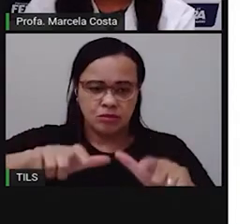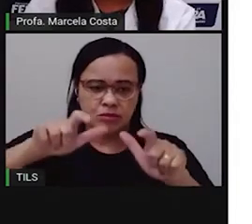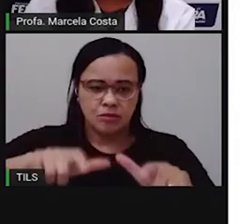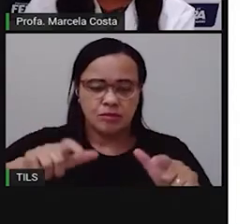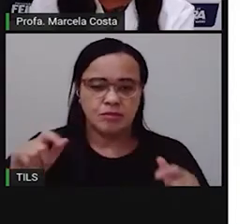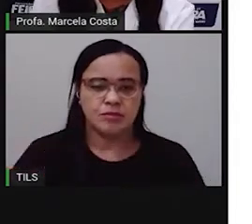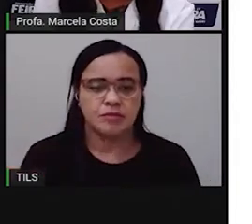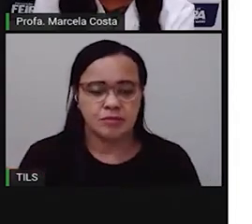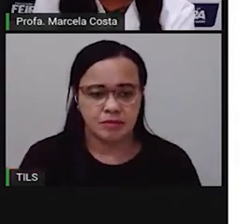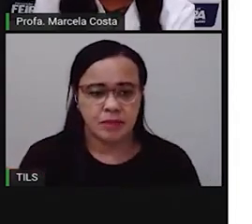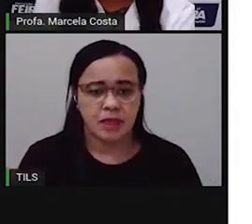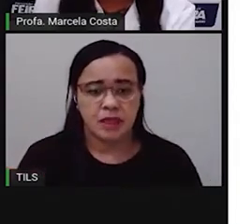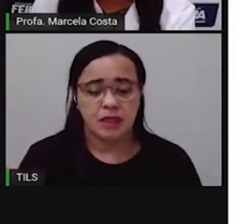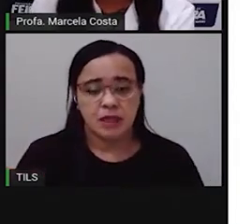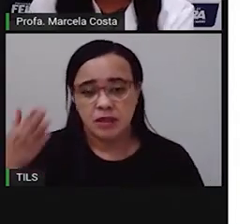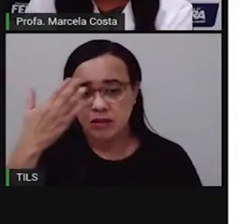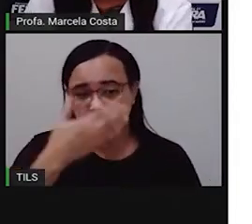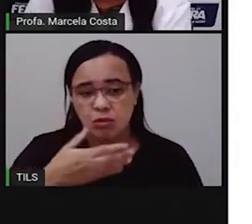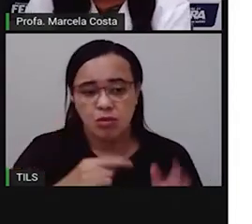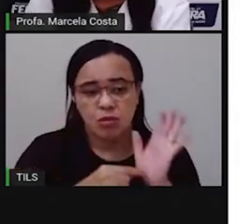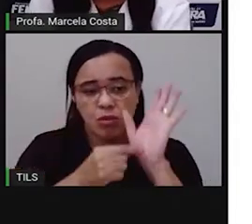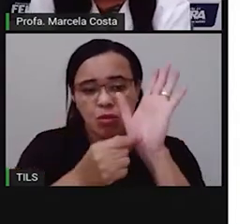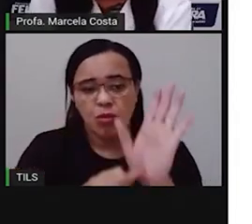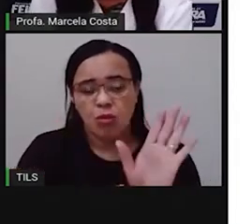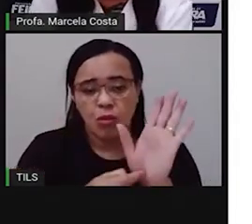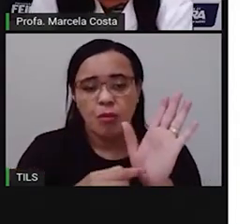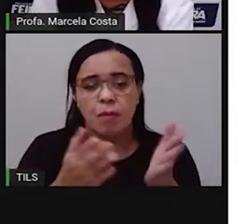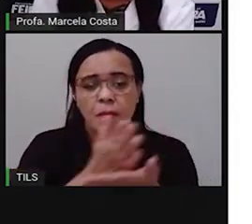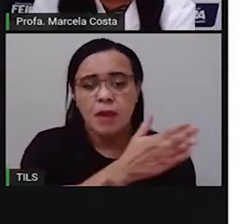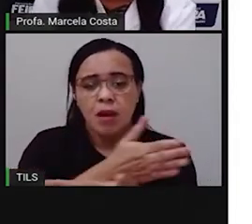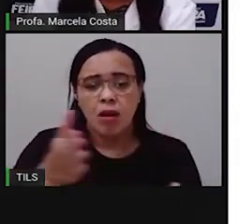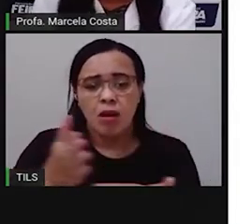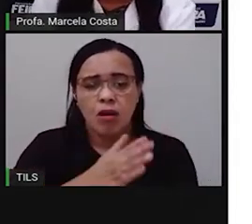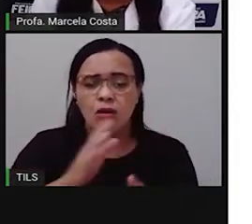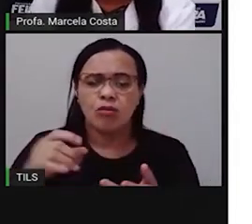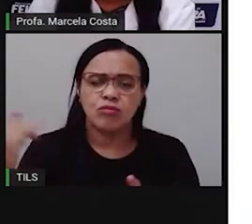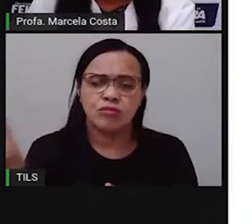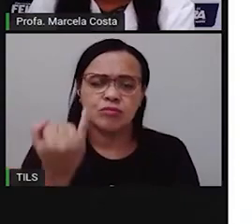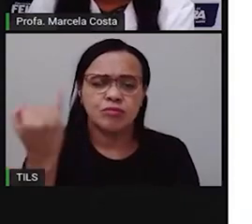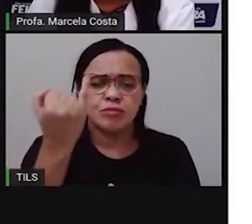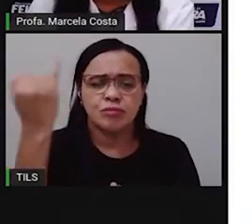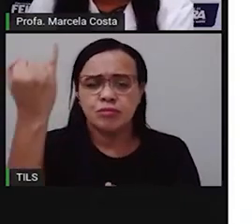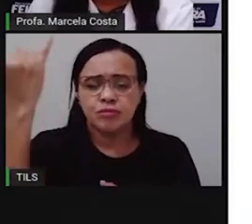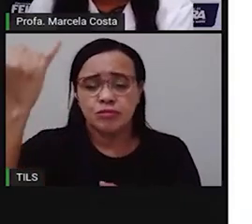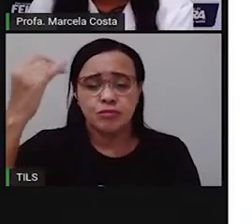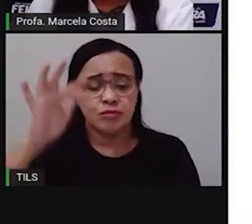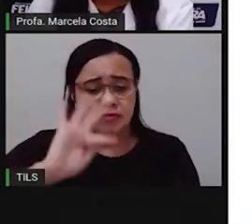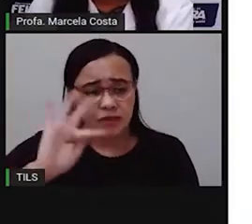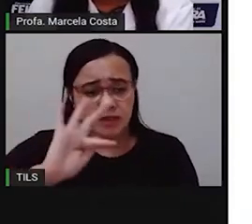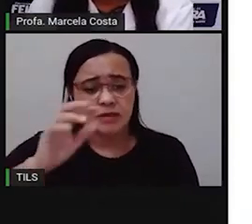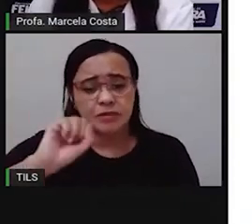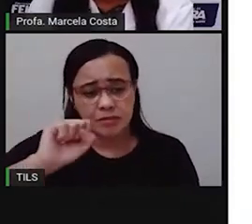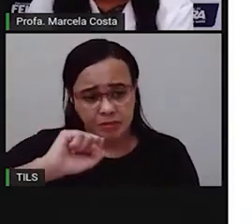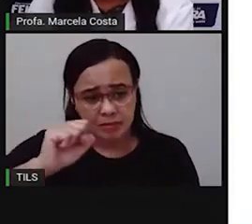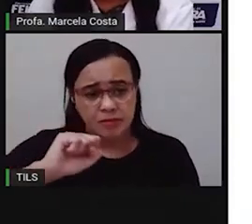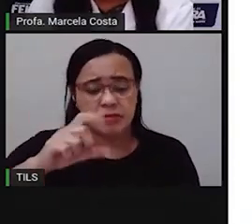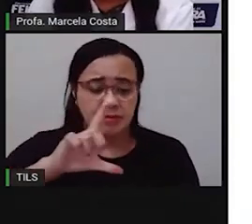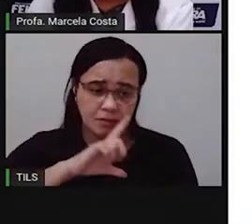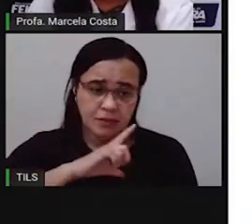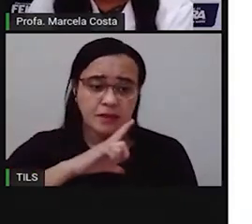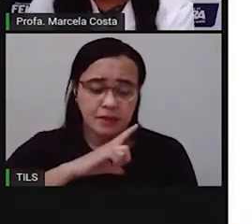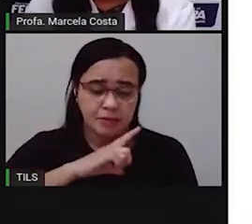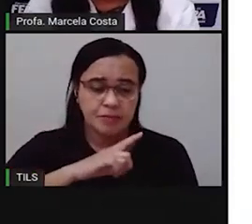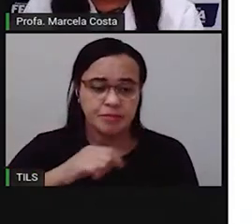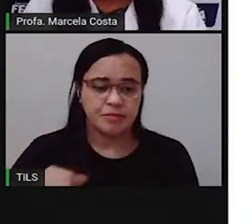Vou destacar agora com vocês alguns lugares importantes aqui da nossa cidade de Feira de Santana, tá?